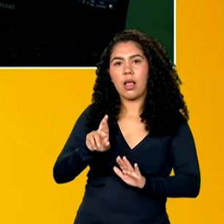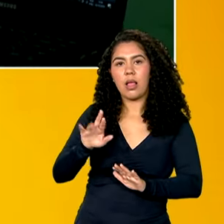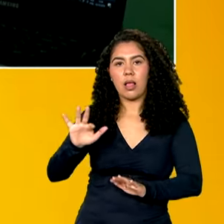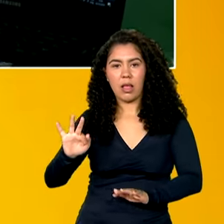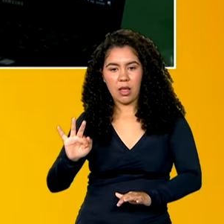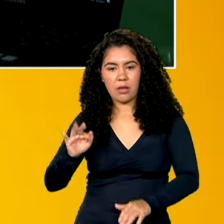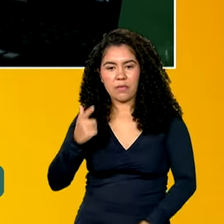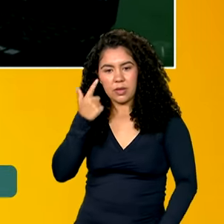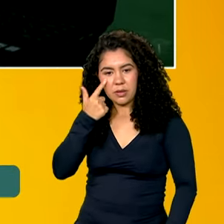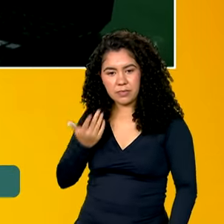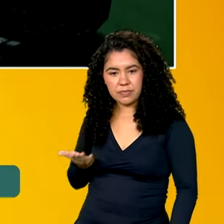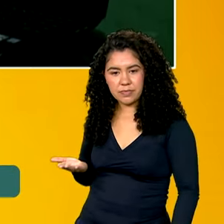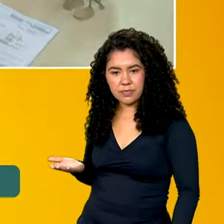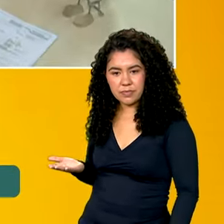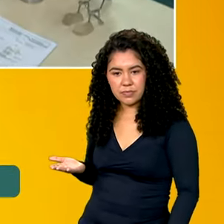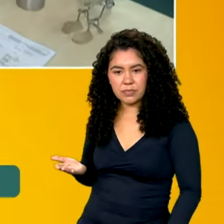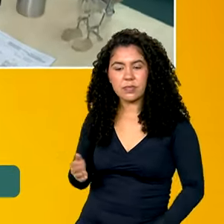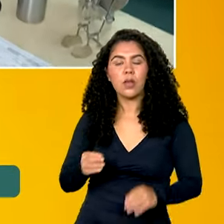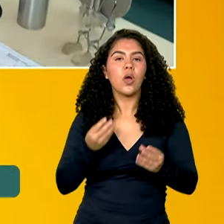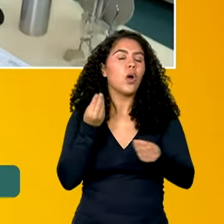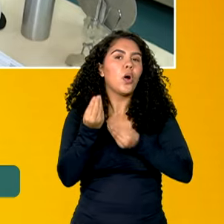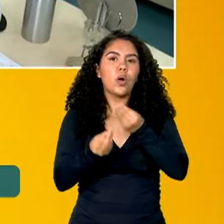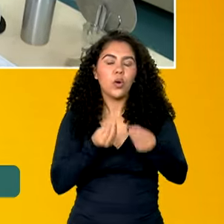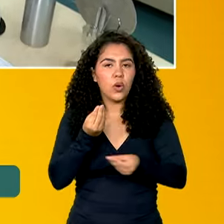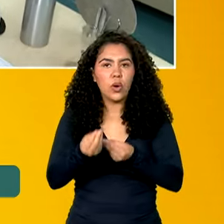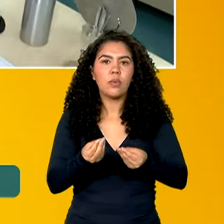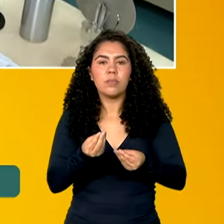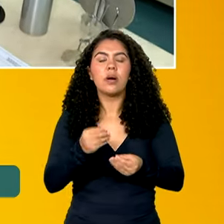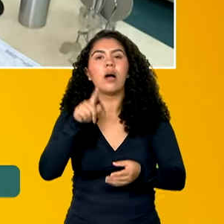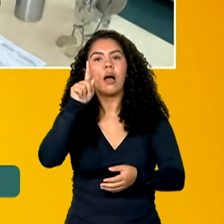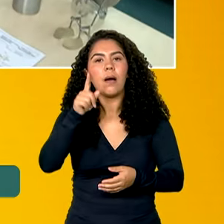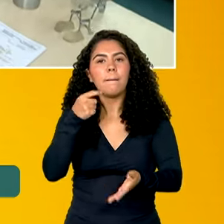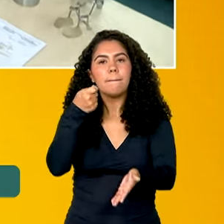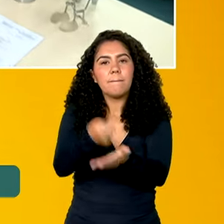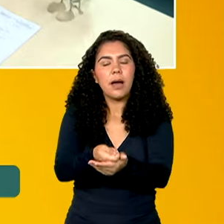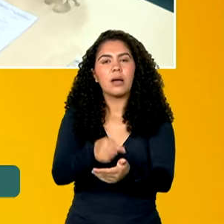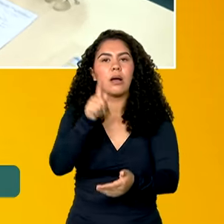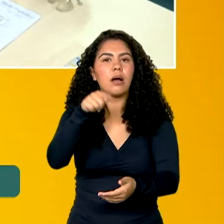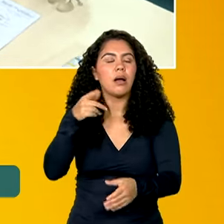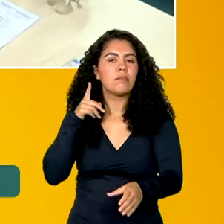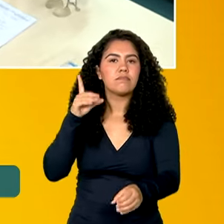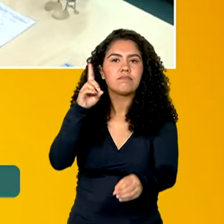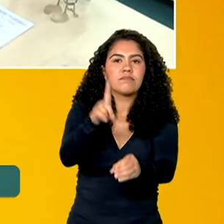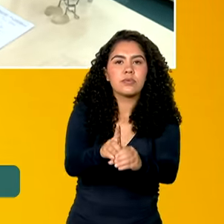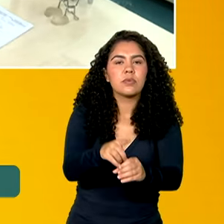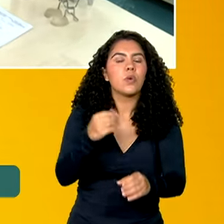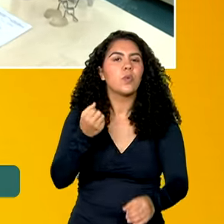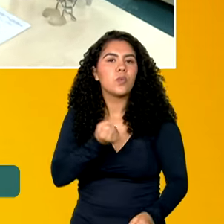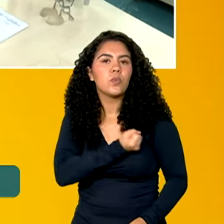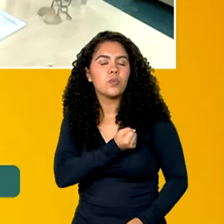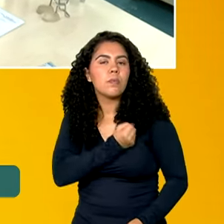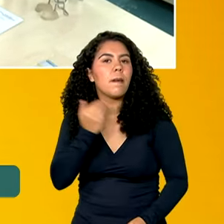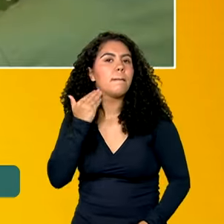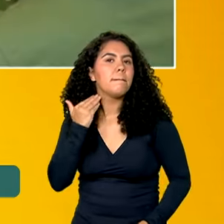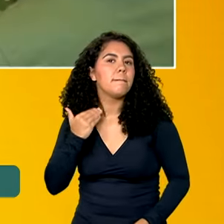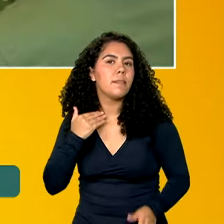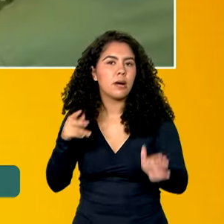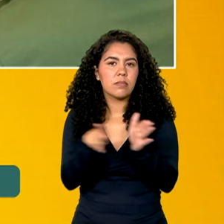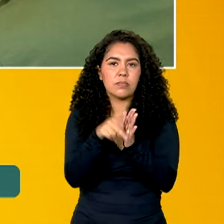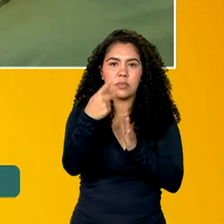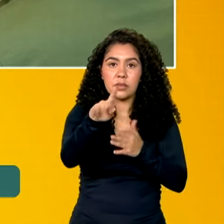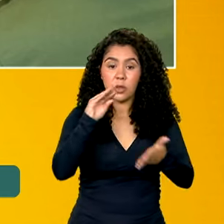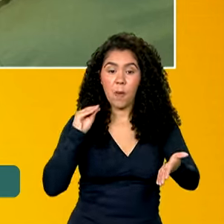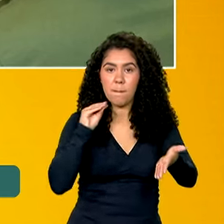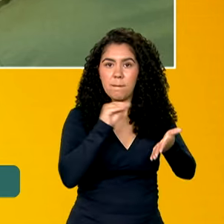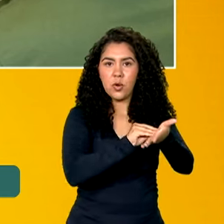Renda. O pagamento da restituição é realizado no número da conta informado no momento da declaração do imposto de renda ou